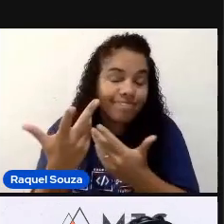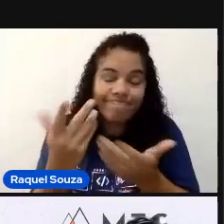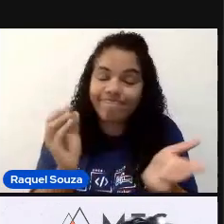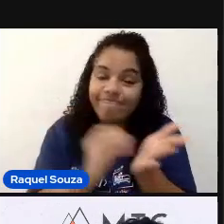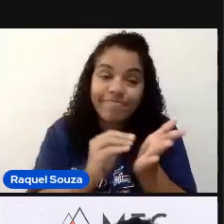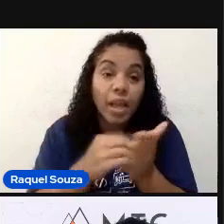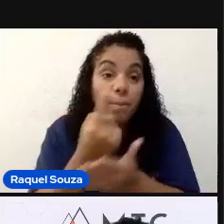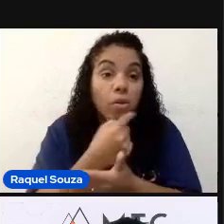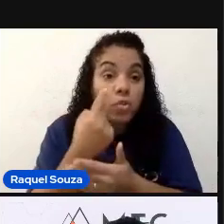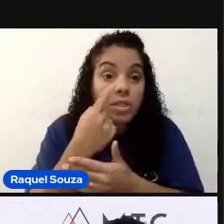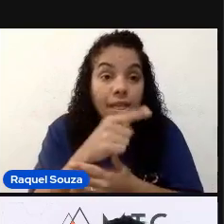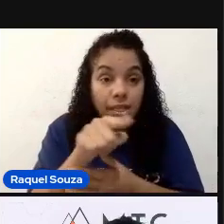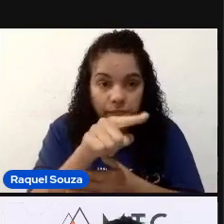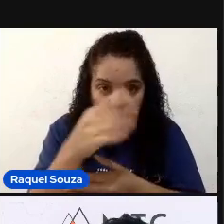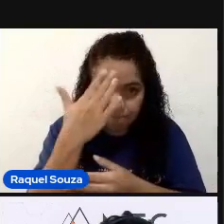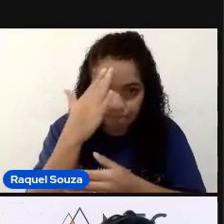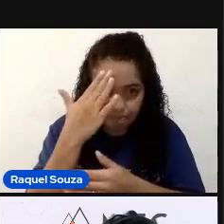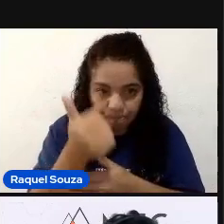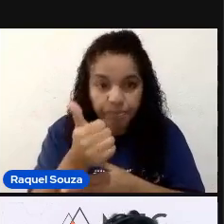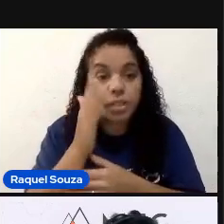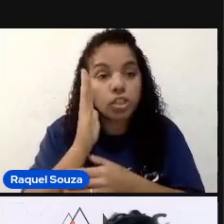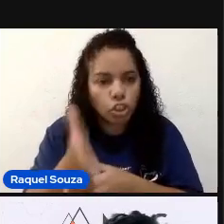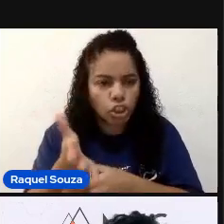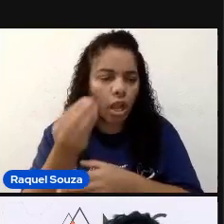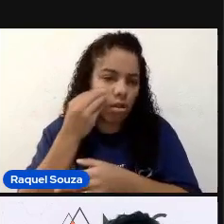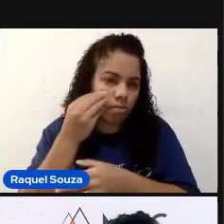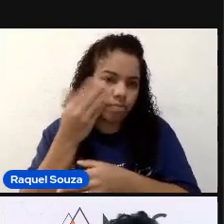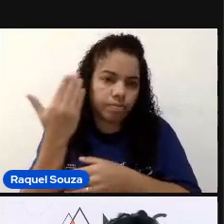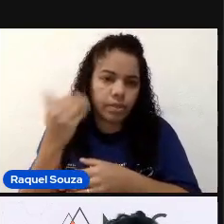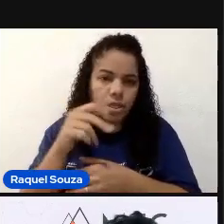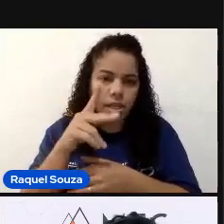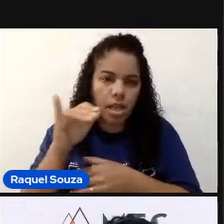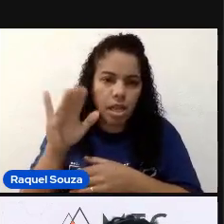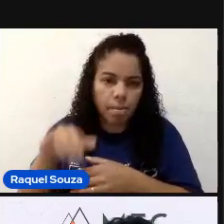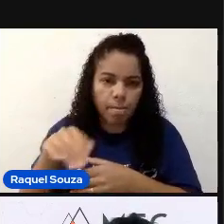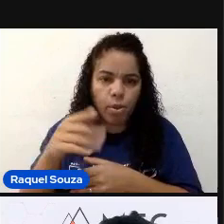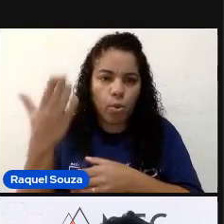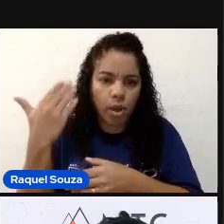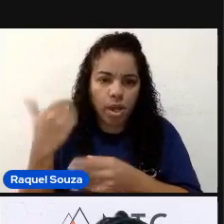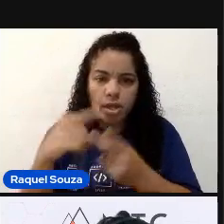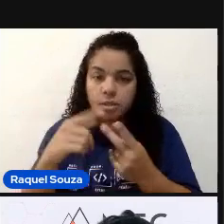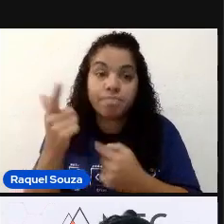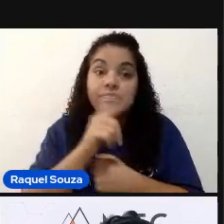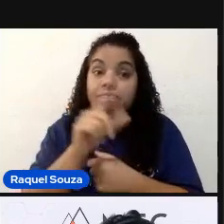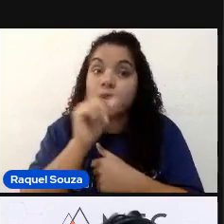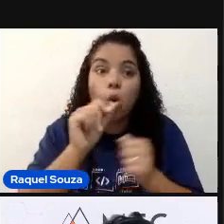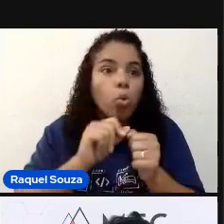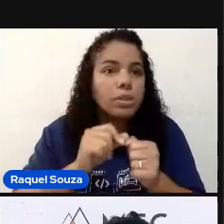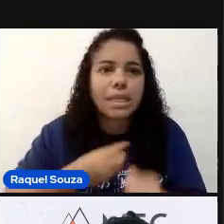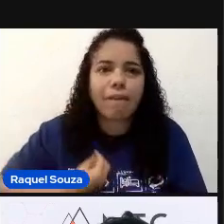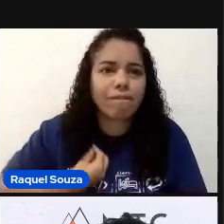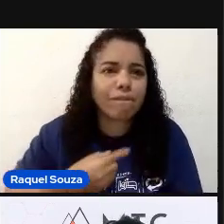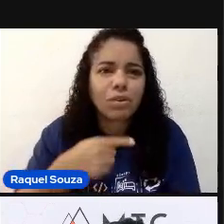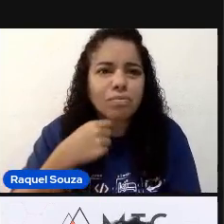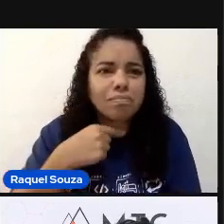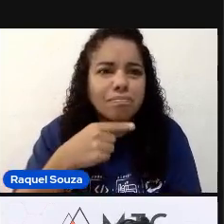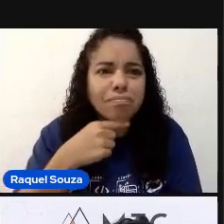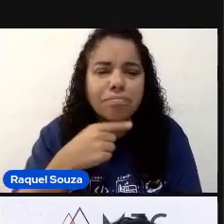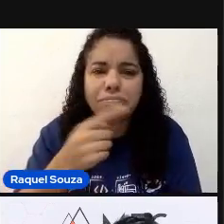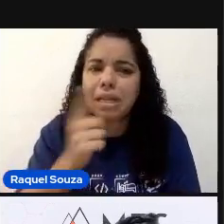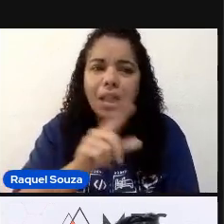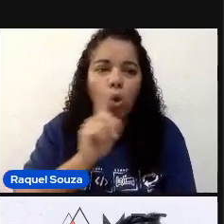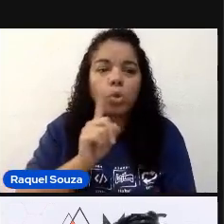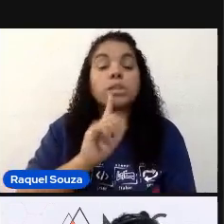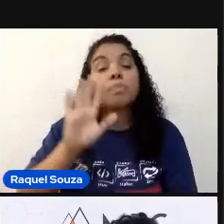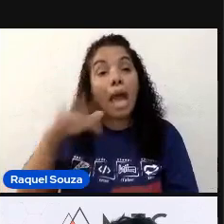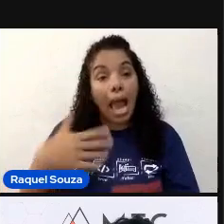vocês entenderem. Eu já tinha testado esse app em um FlutterDriver antes. Eu não conseguia fazer funcionar de jeito nenhum. Não conseguia. Daí, quando eu